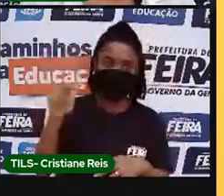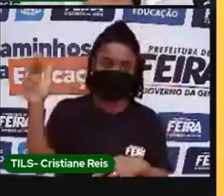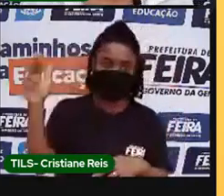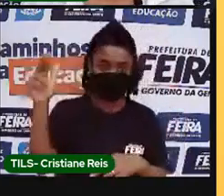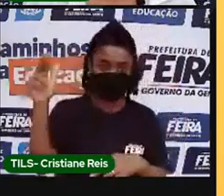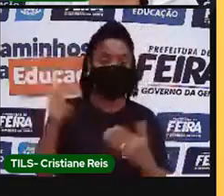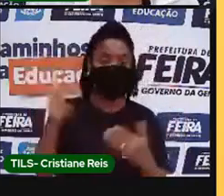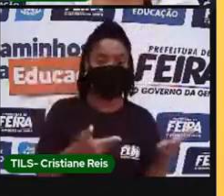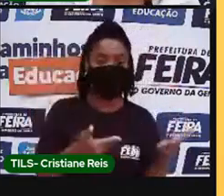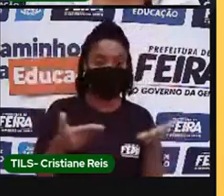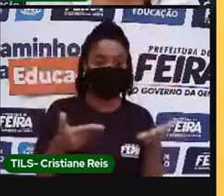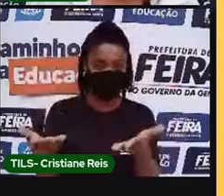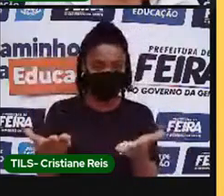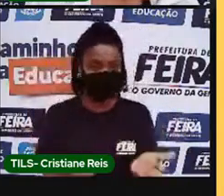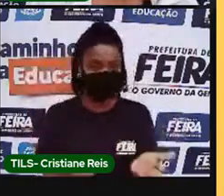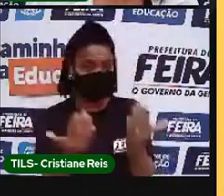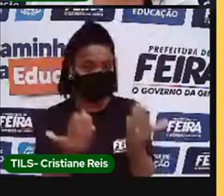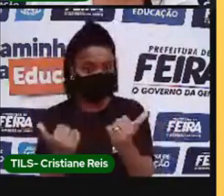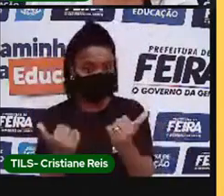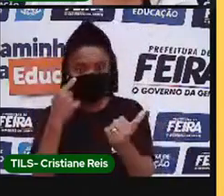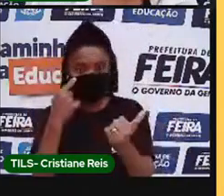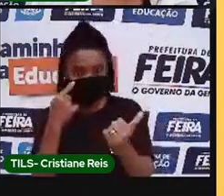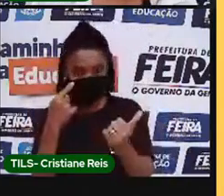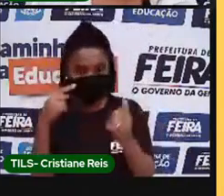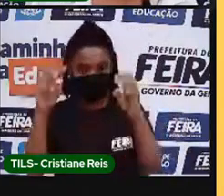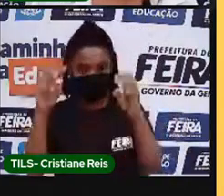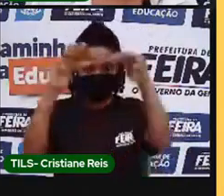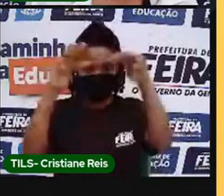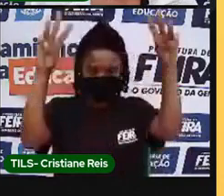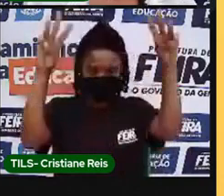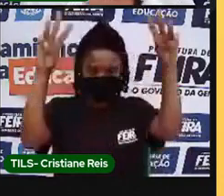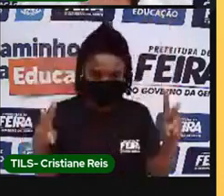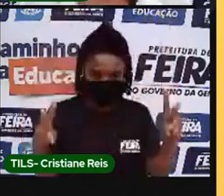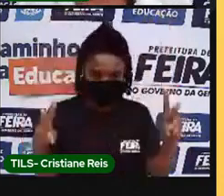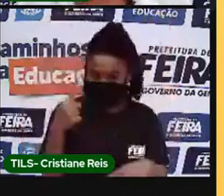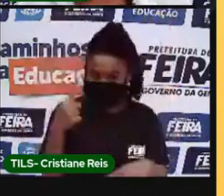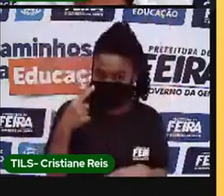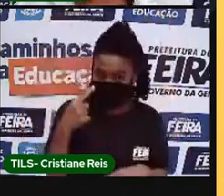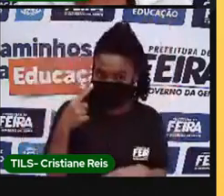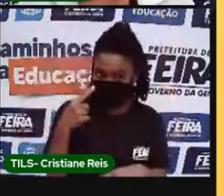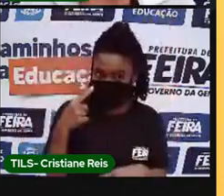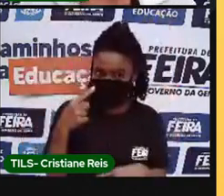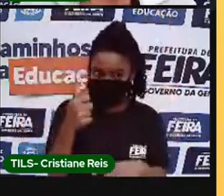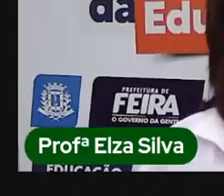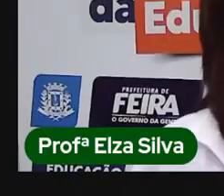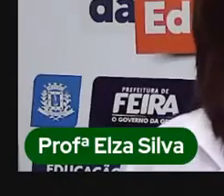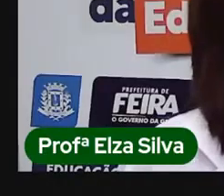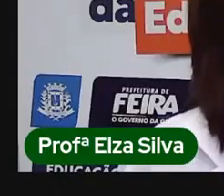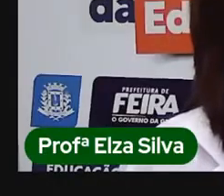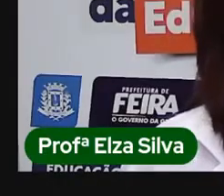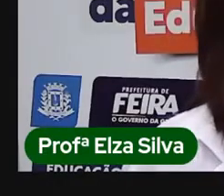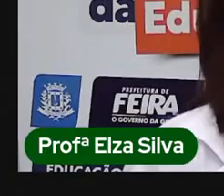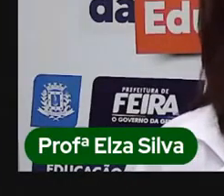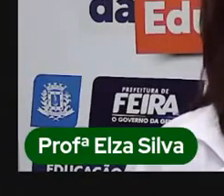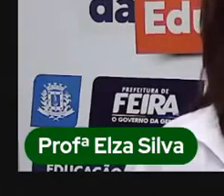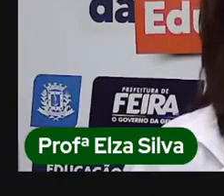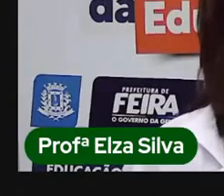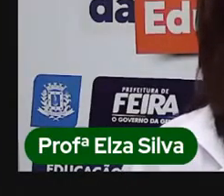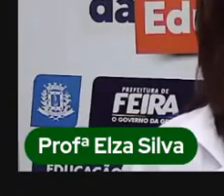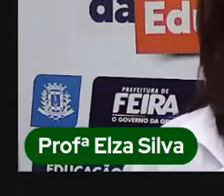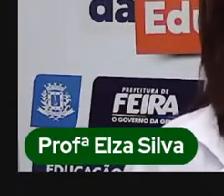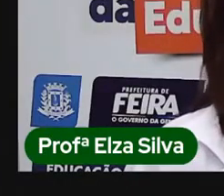interação por esse museu. Vamos ver se isso é possível? Acompanhe com a PRO. Bom,